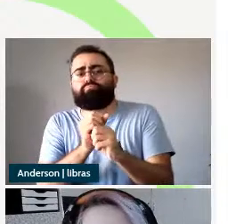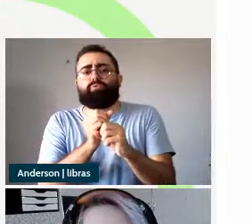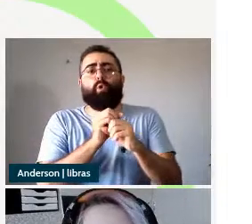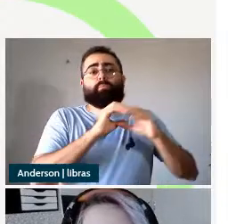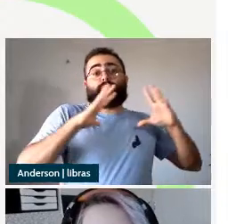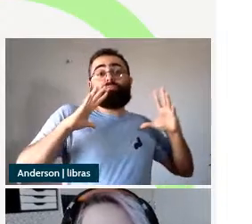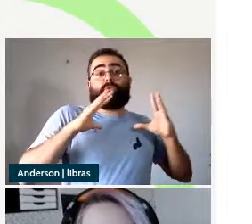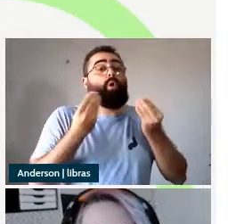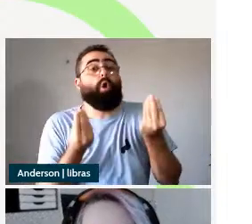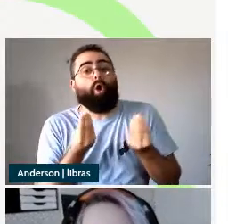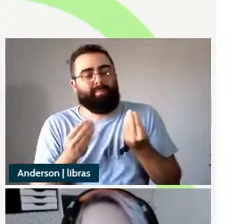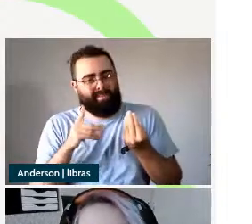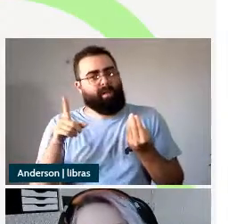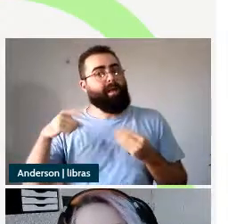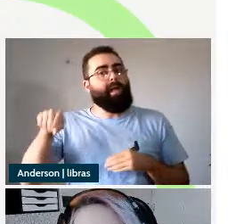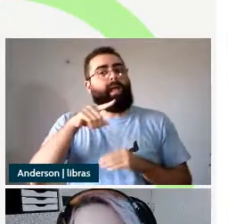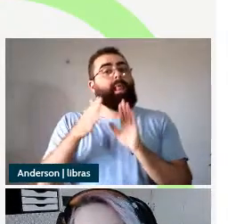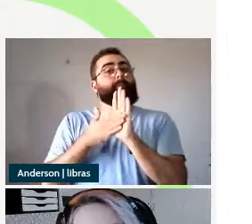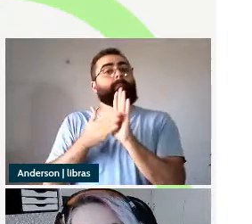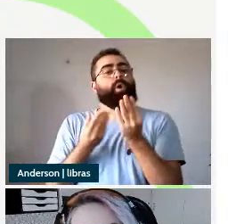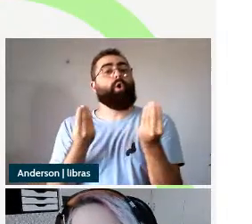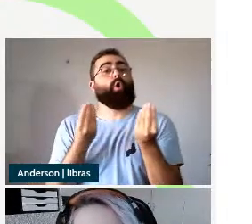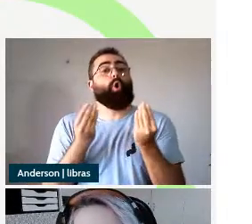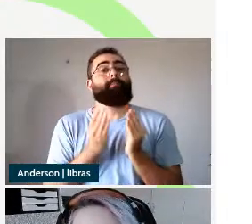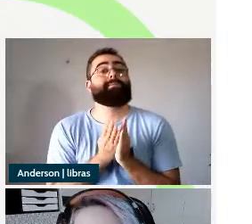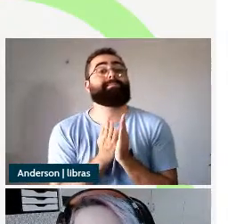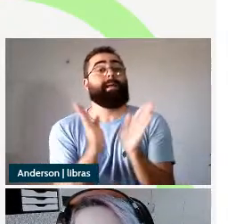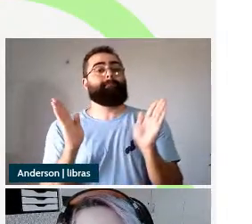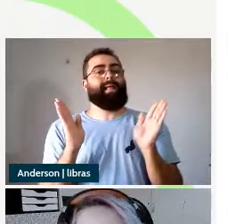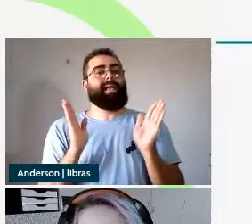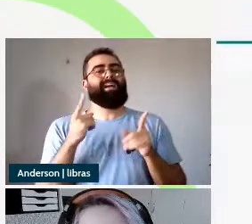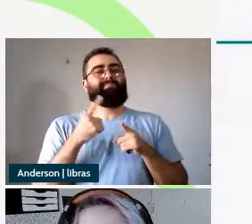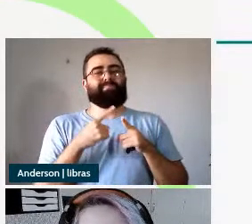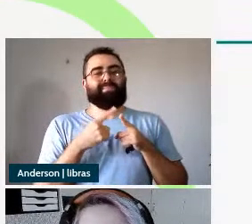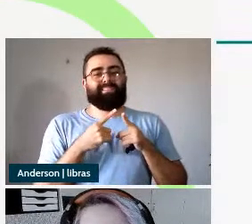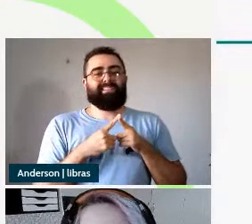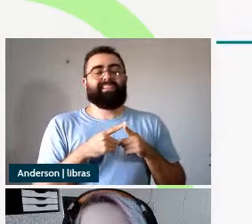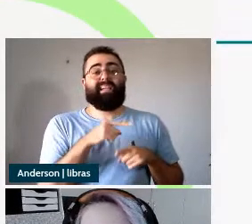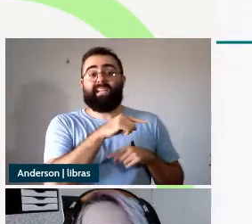separar essas duas já que as resultativas têm essa anexação de voz